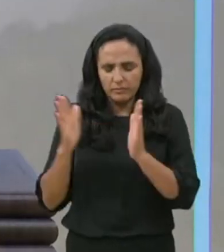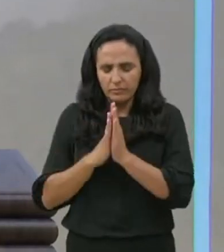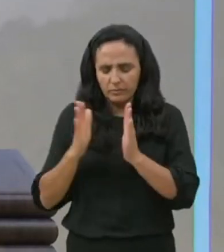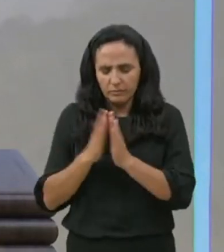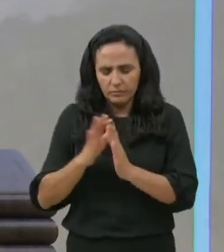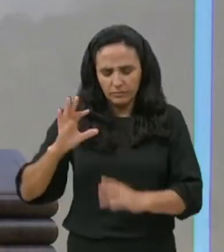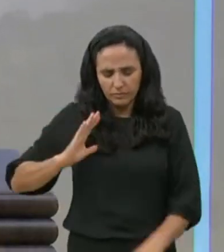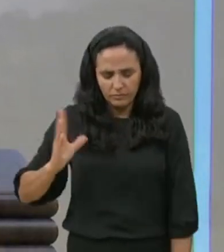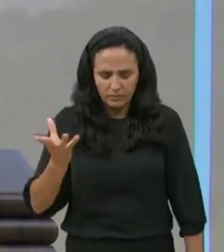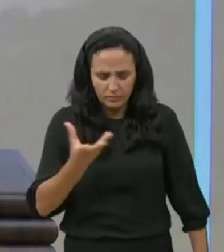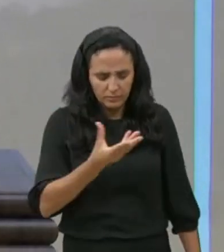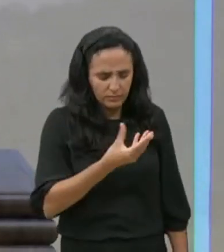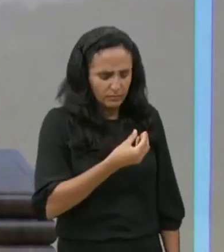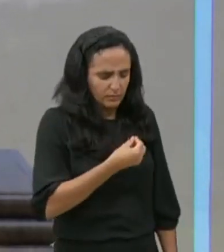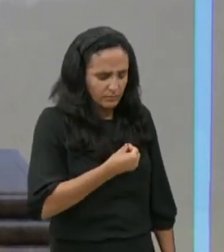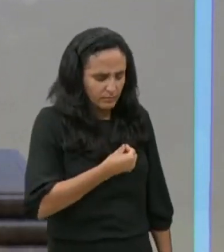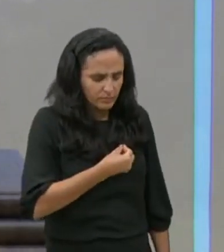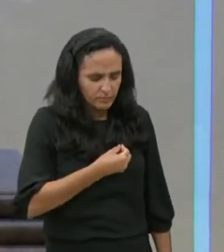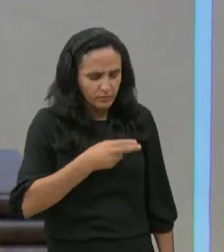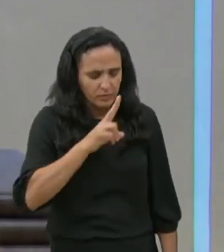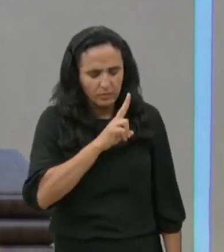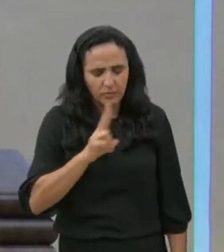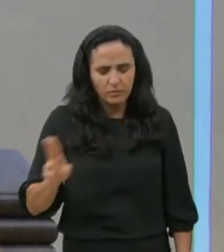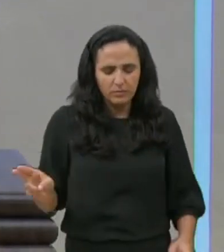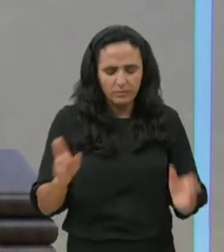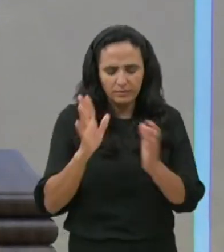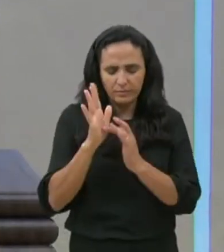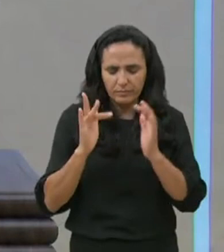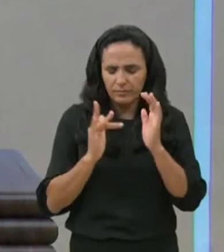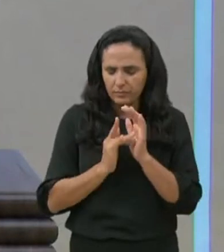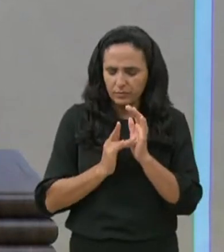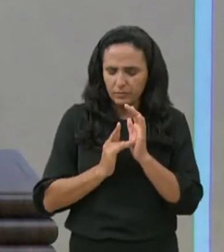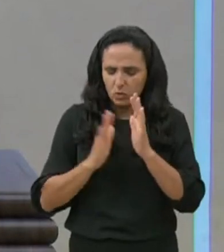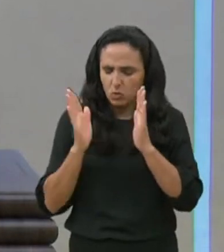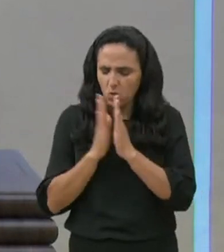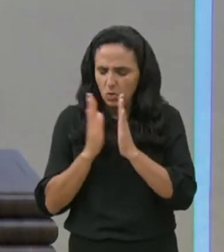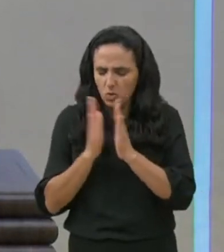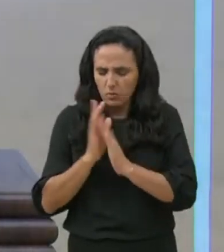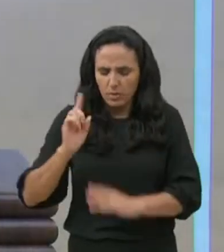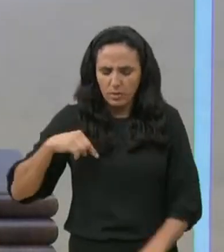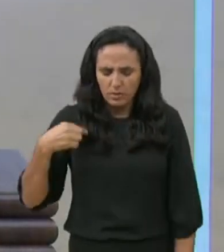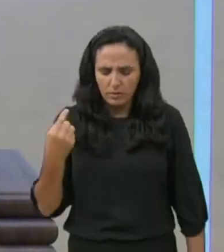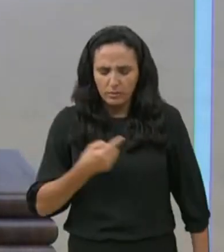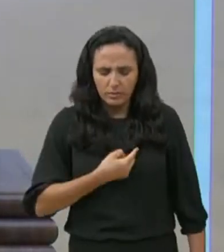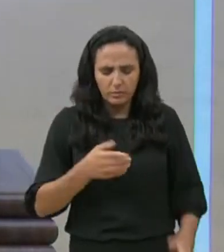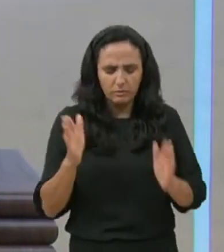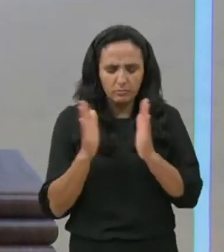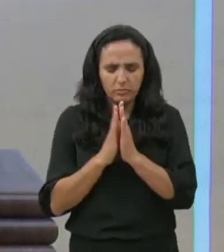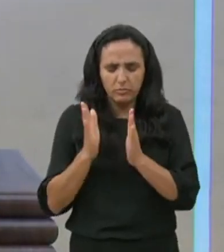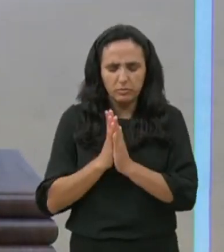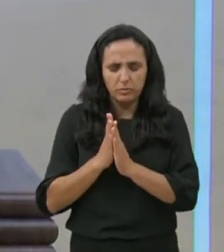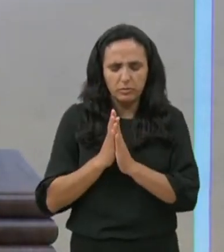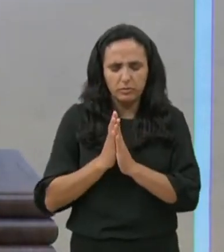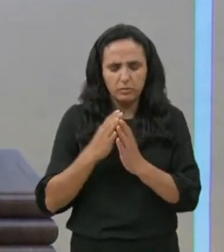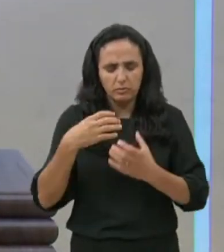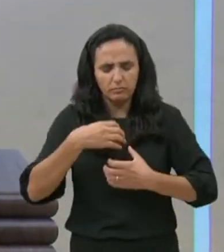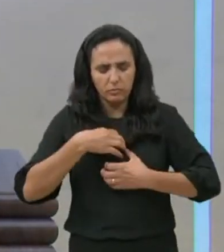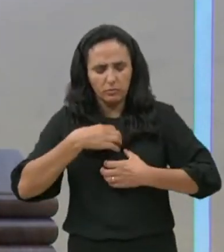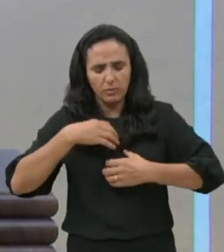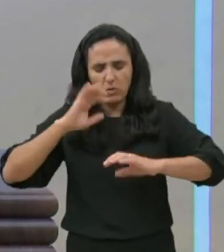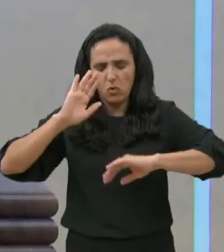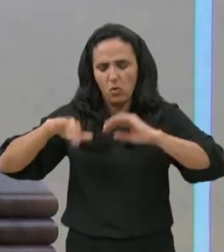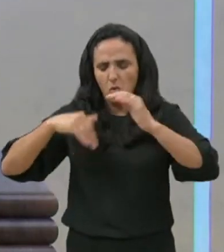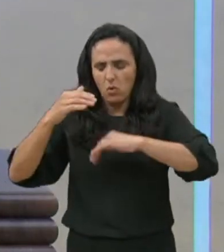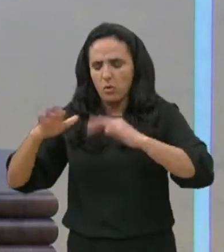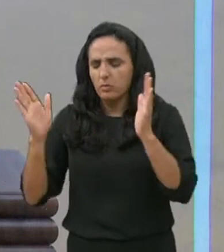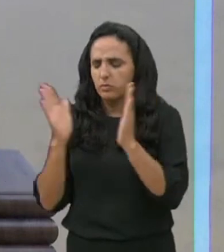a naufragar, no nome de Jesus, meu Pai, nós queremos Te apresentar, para a nossa pátria, a